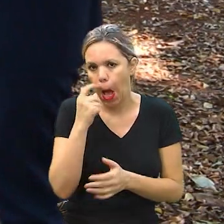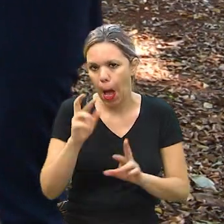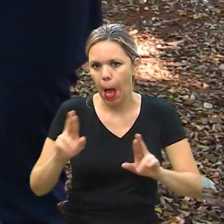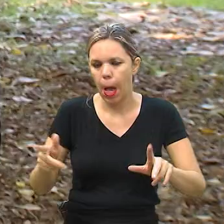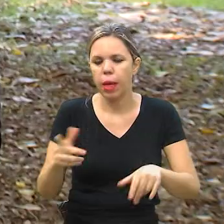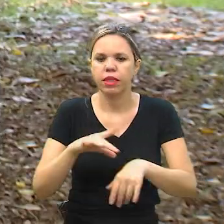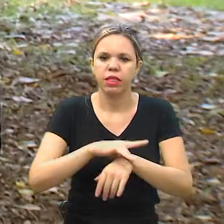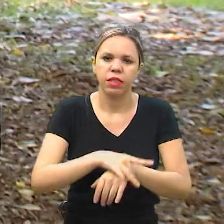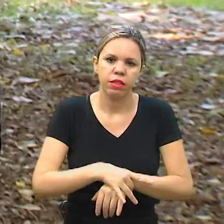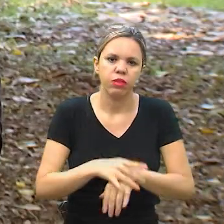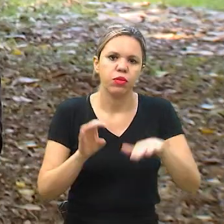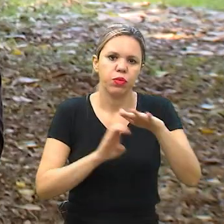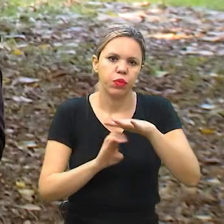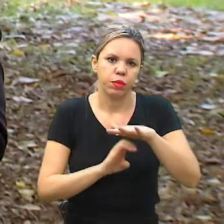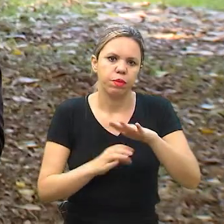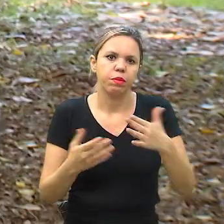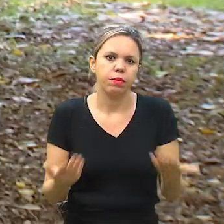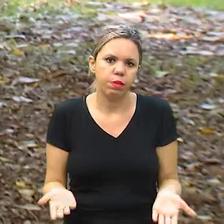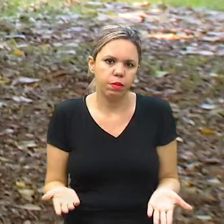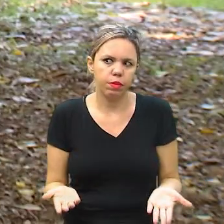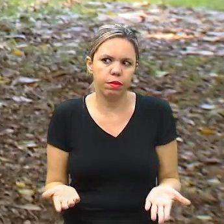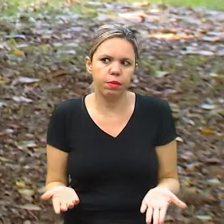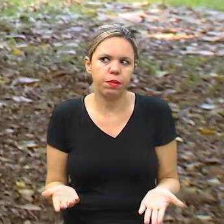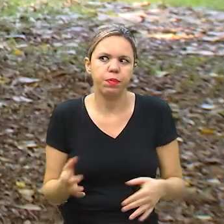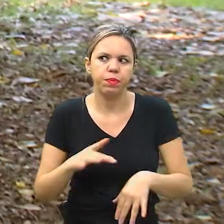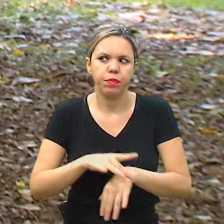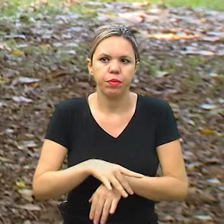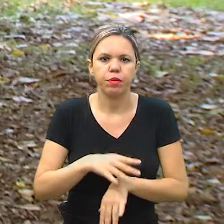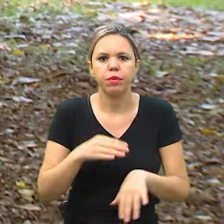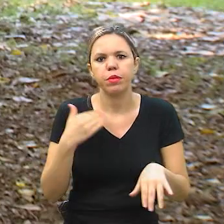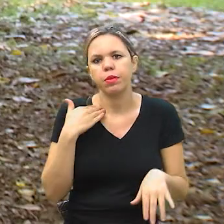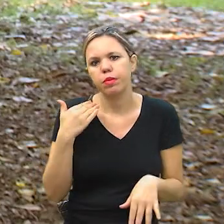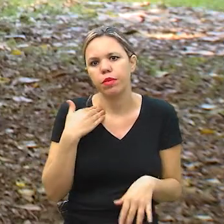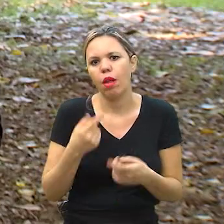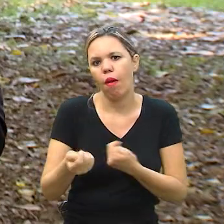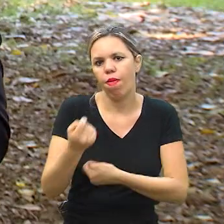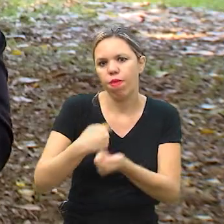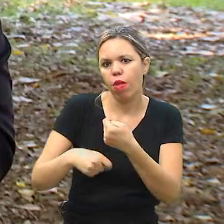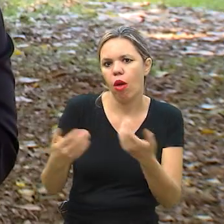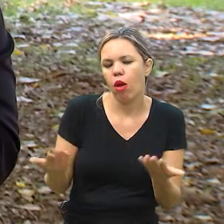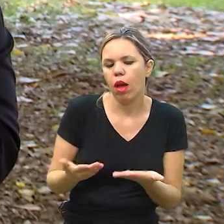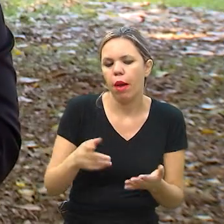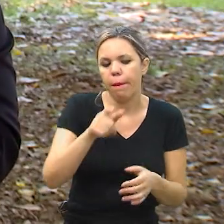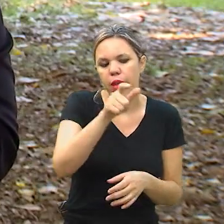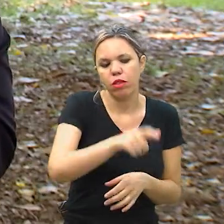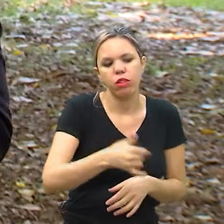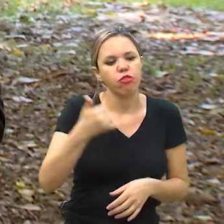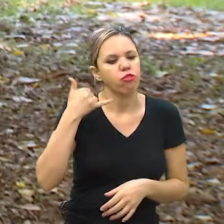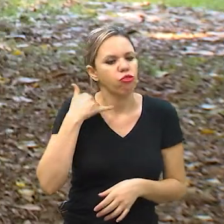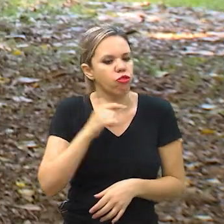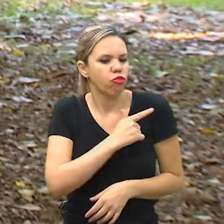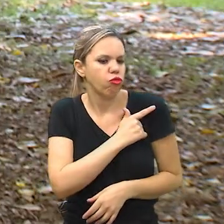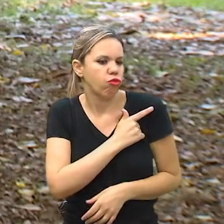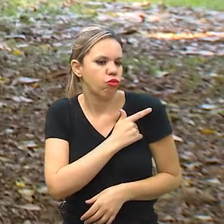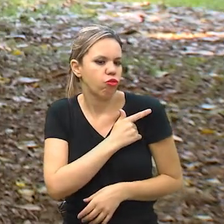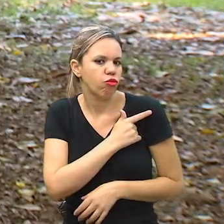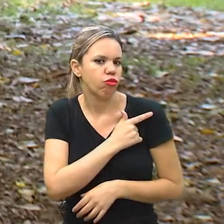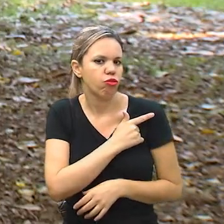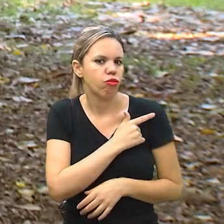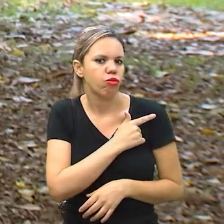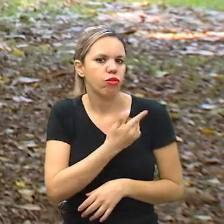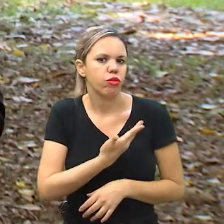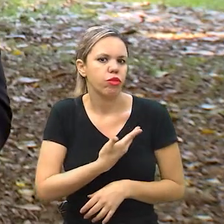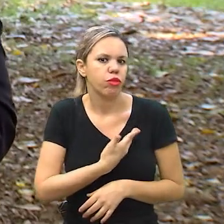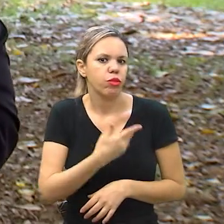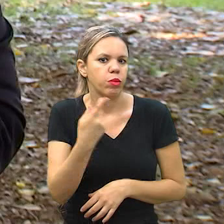do seguro de uma seguradora. Porque um seguro de banco, como que ele é comercializado hoje, Rubens? A pessoa te liga, um gerente de banco, por exemplo, que é mais